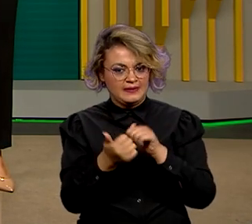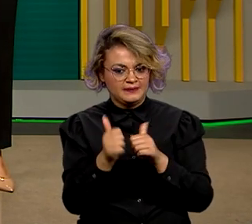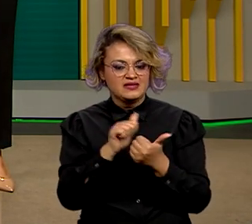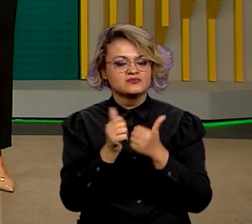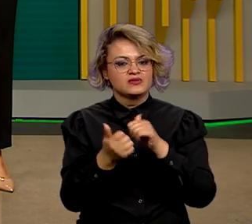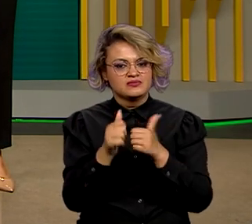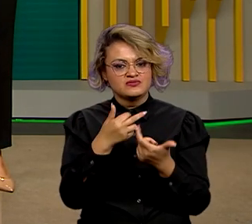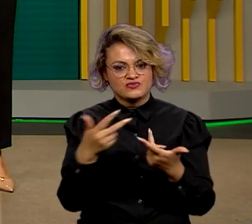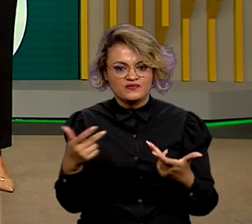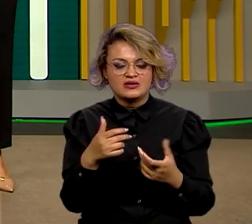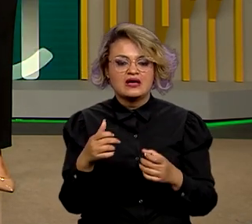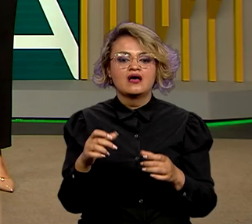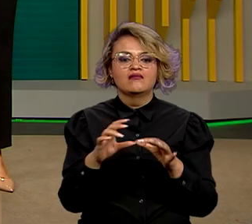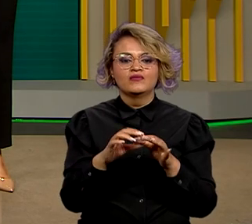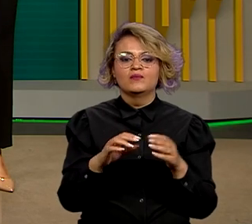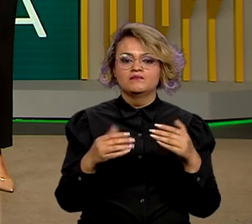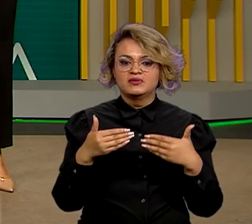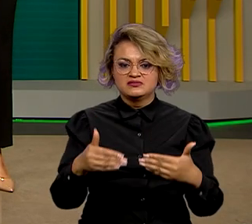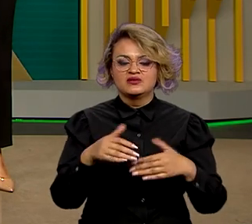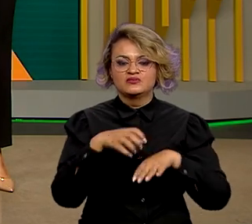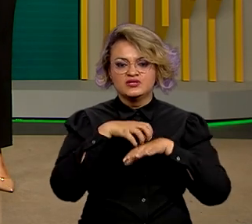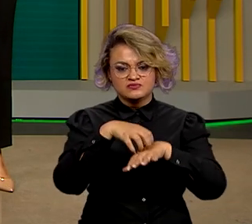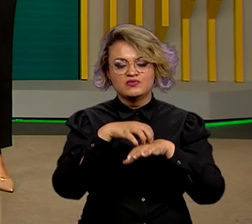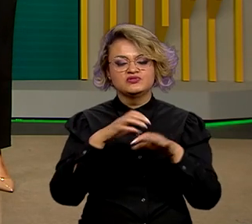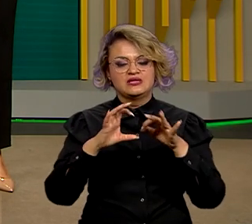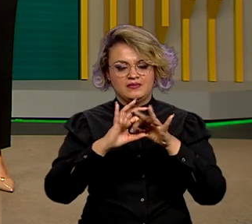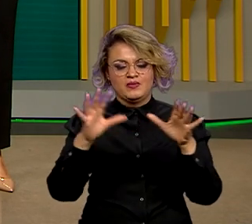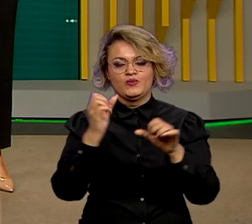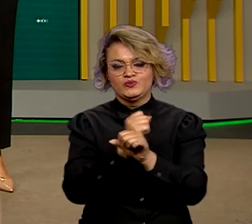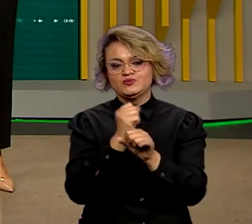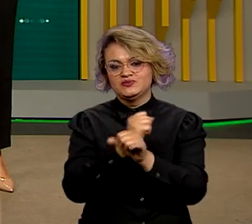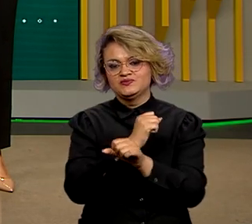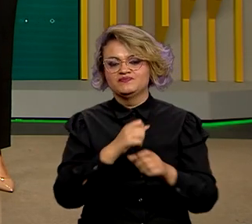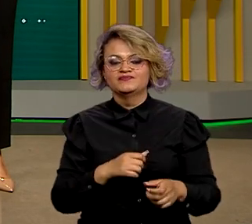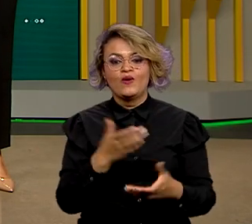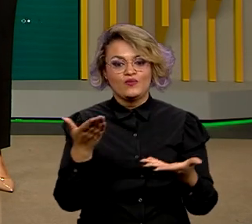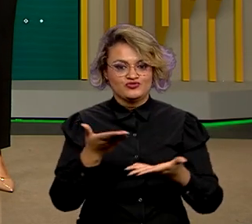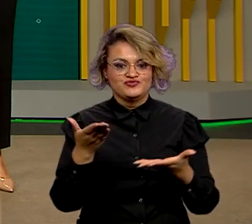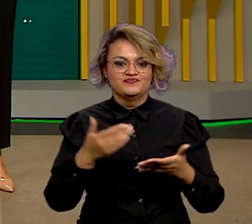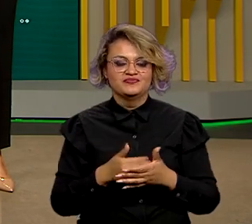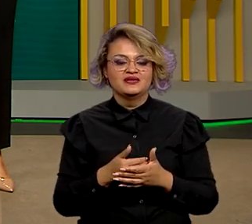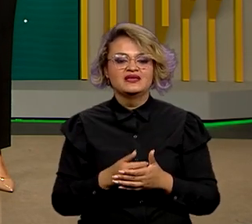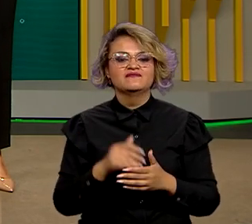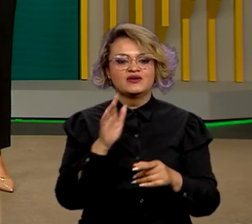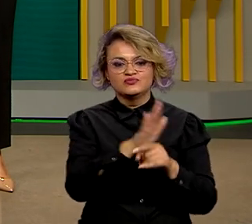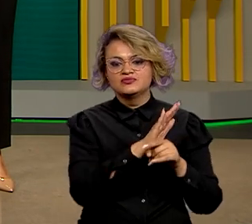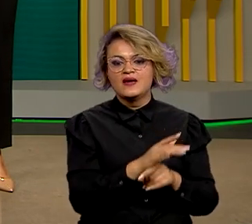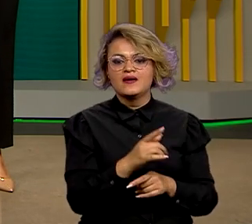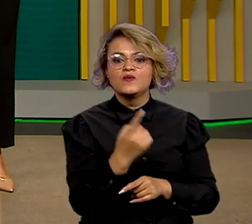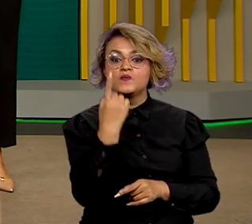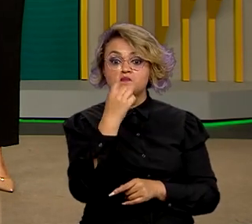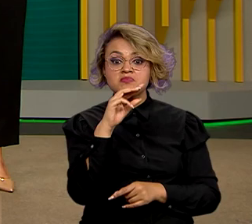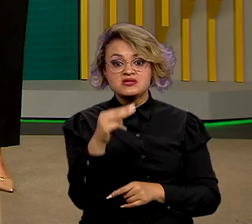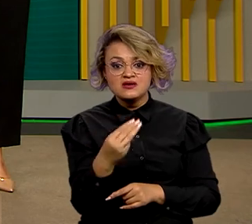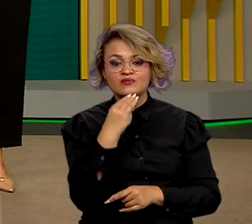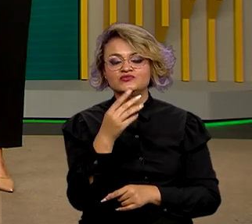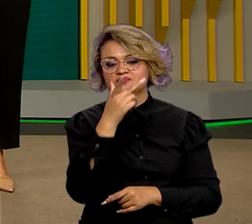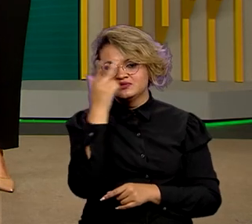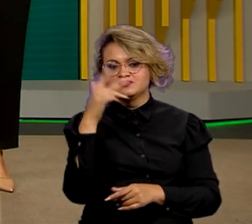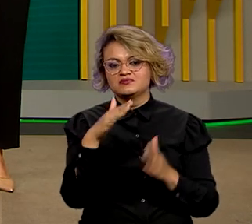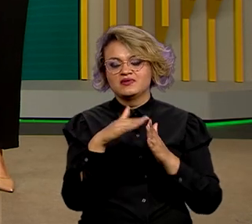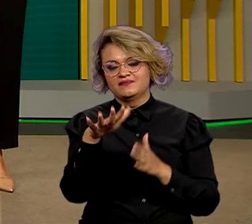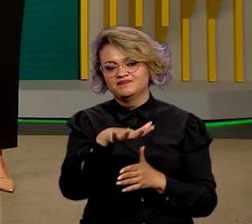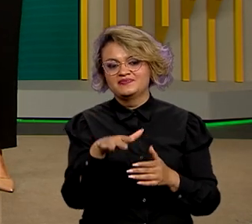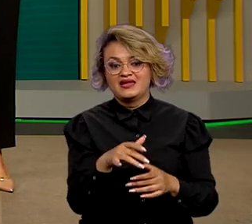autorização para a obra foi dada pelo Ministério dos Transportes nesta terça-feira e vai beneficiar mais de um milhão de